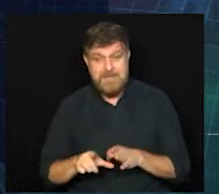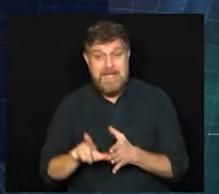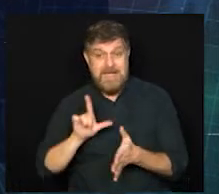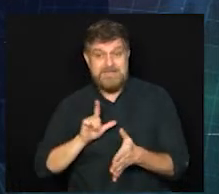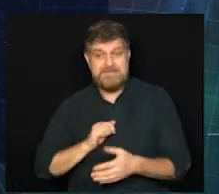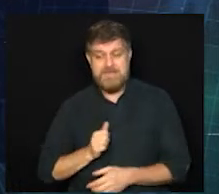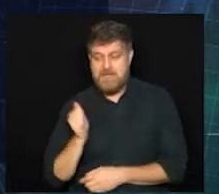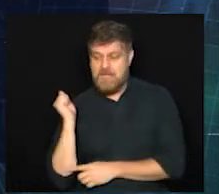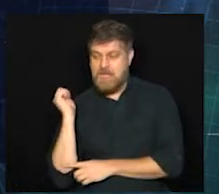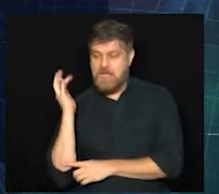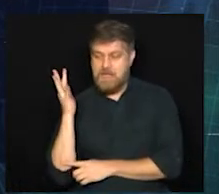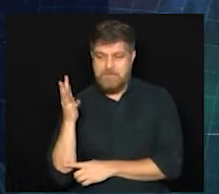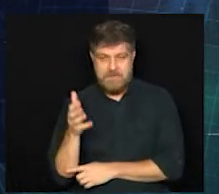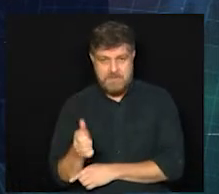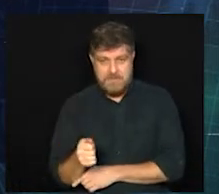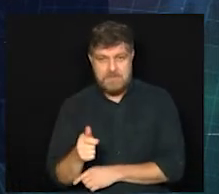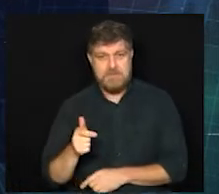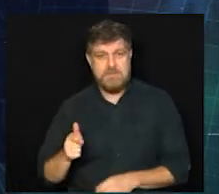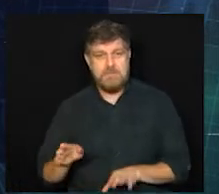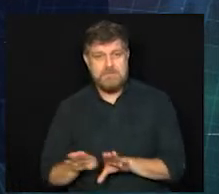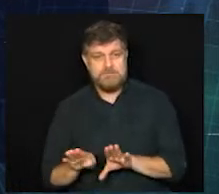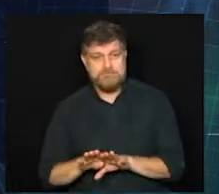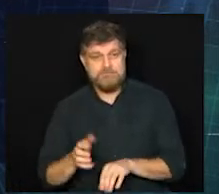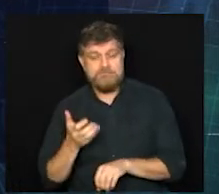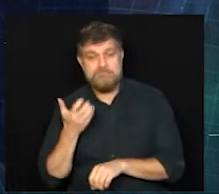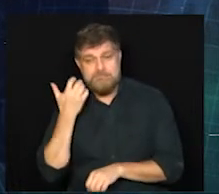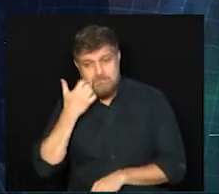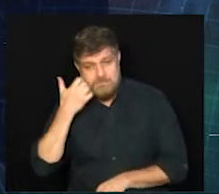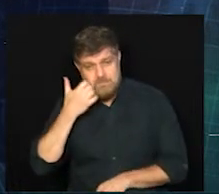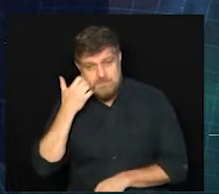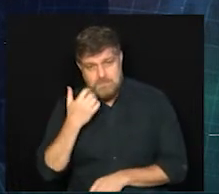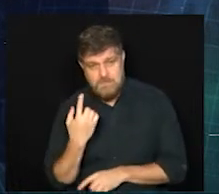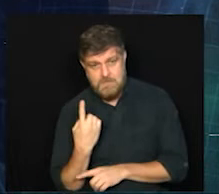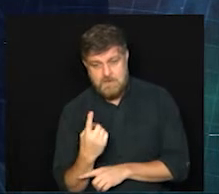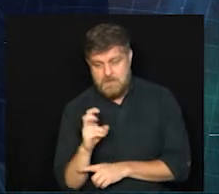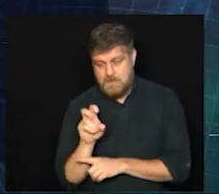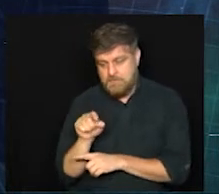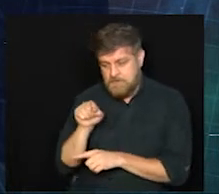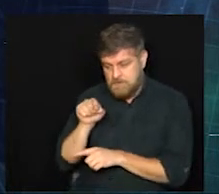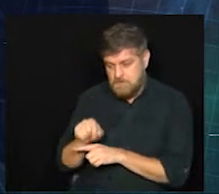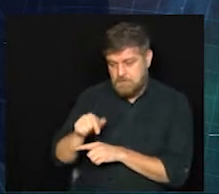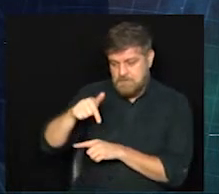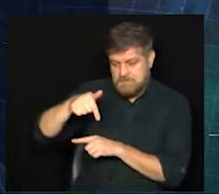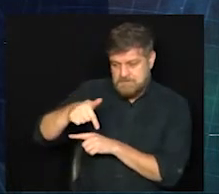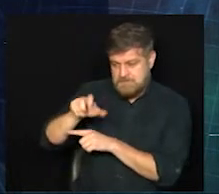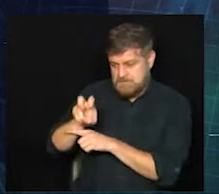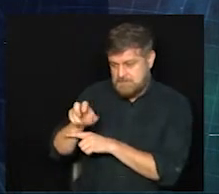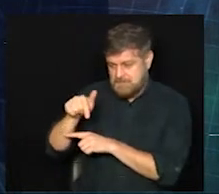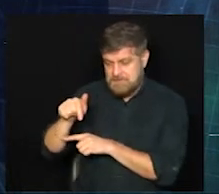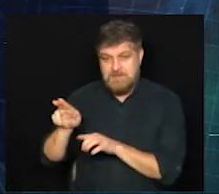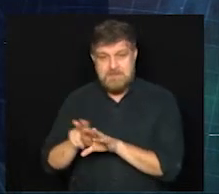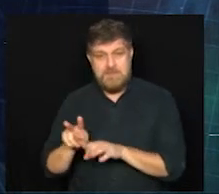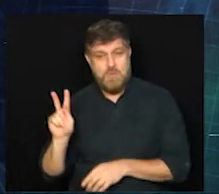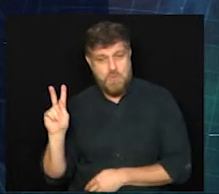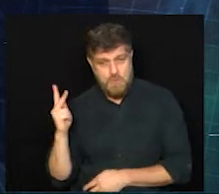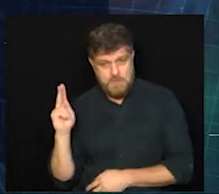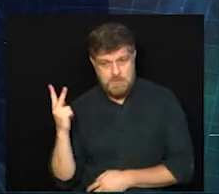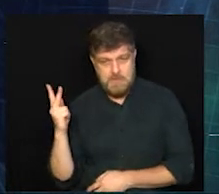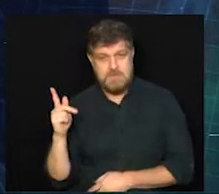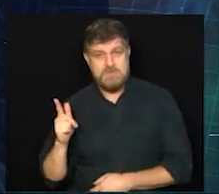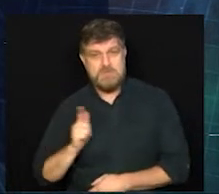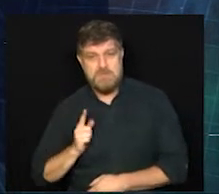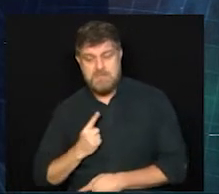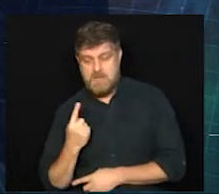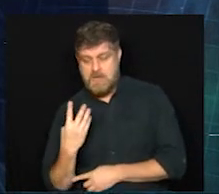835. Santa Bárbara do Oeste, 15 mil, 757. Hortolândia, 14 mil e